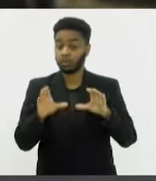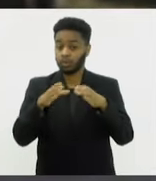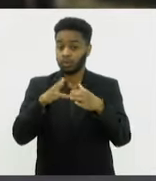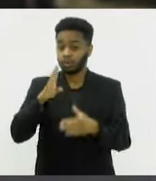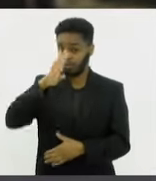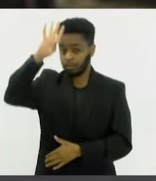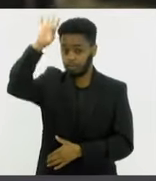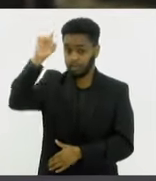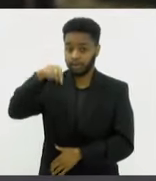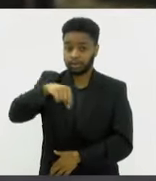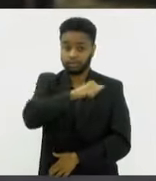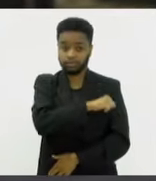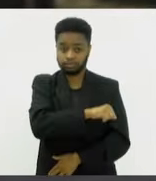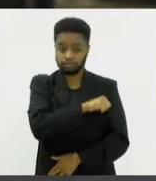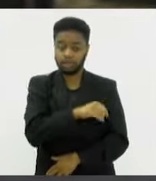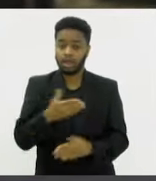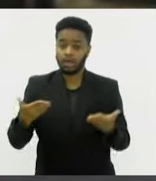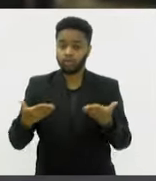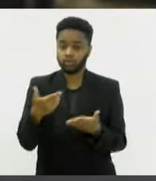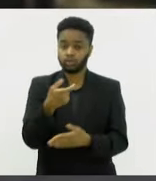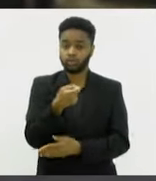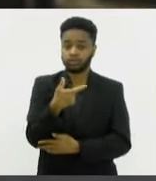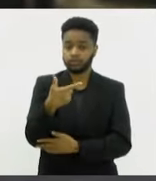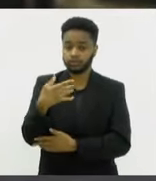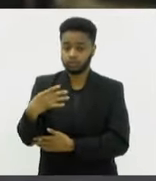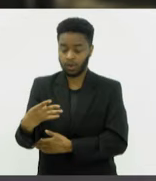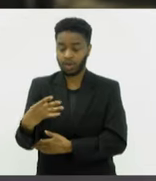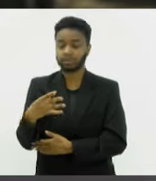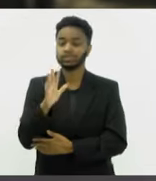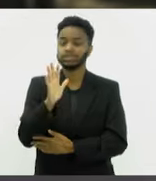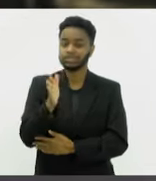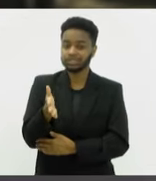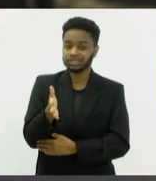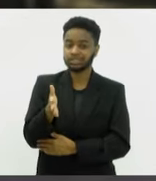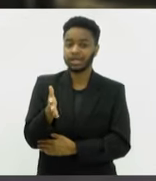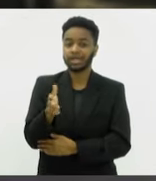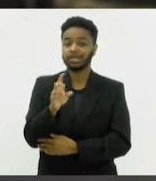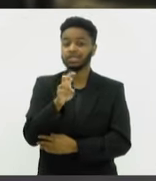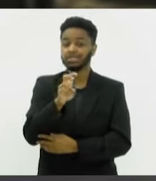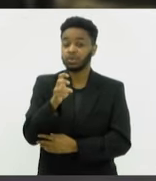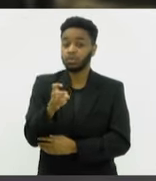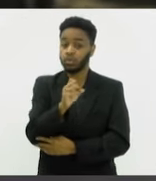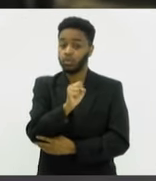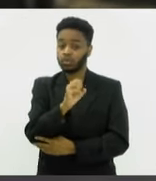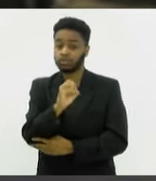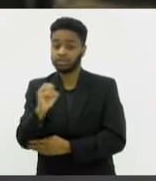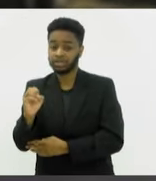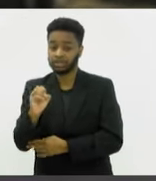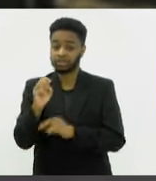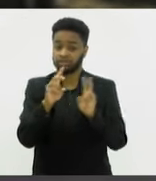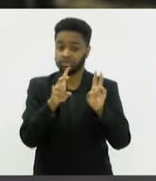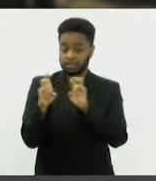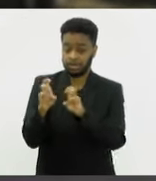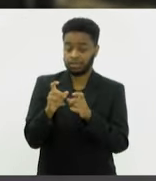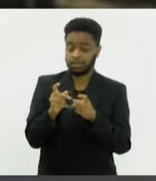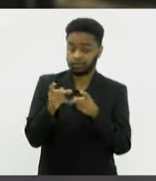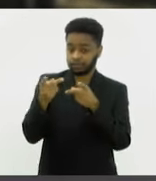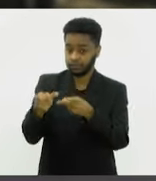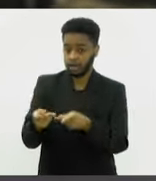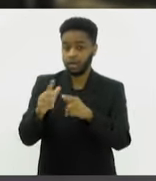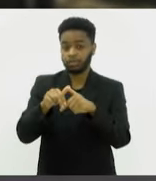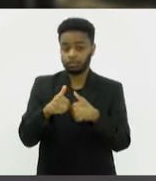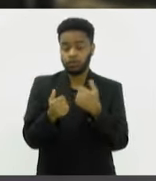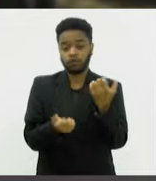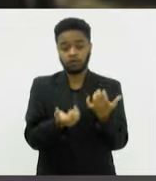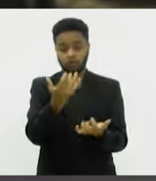Militar do Rio, só nesse ano de 2024, já atendeu mais de 5.800 ocorrências de fogo em vegetação em todo o